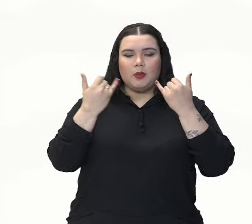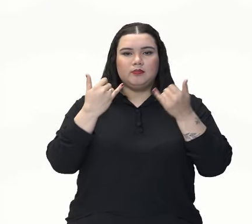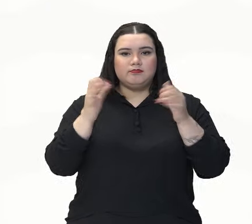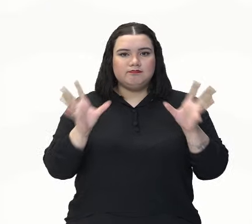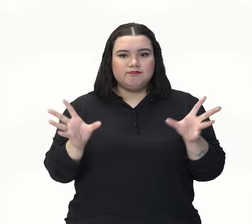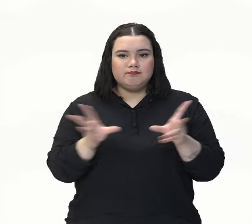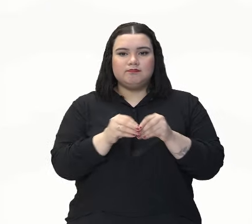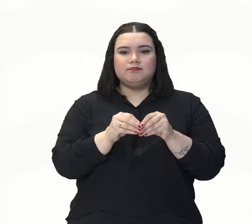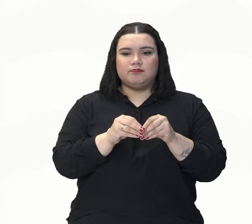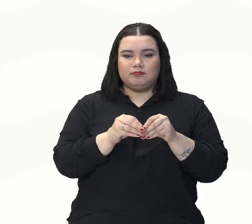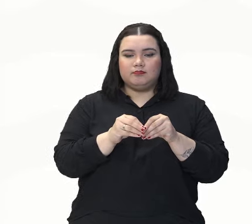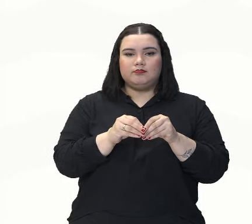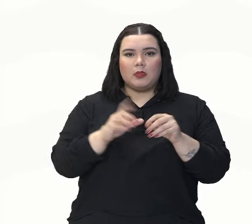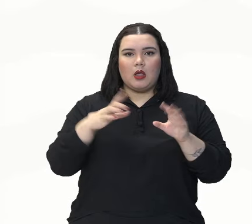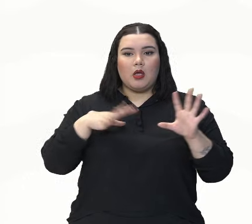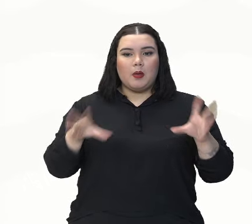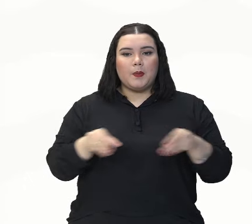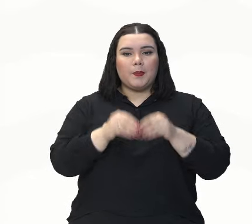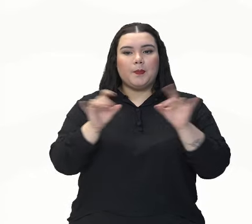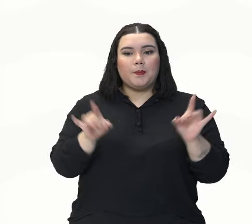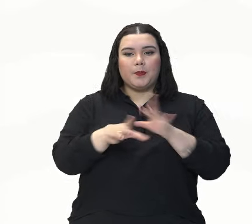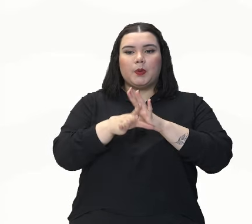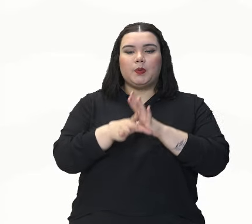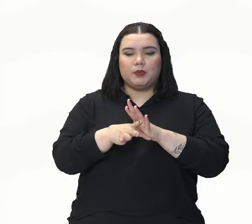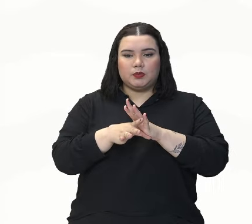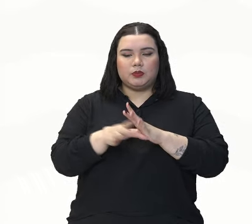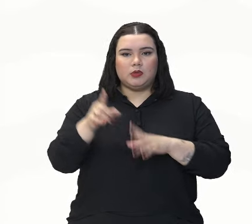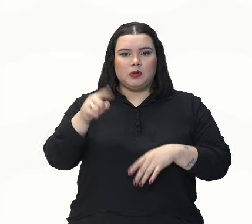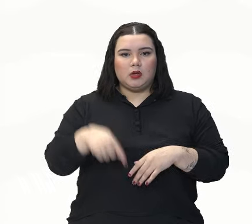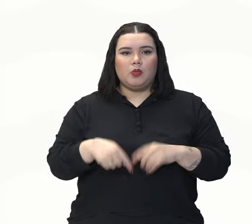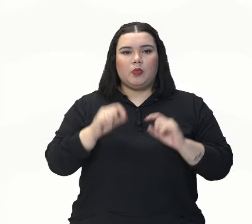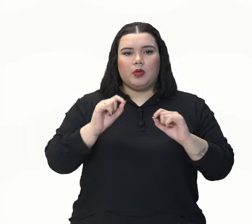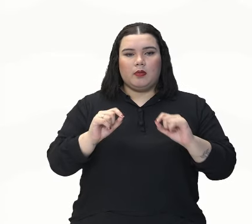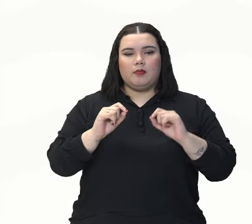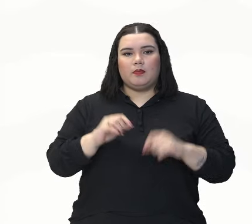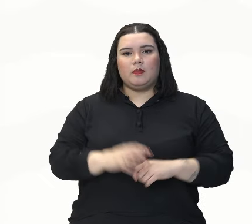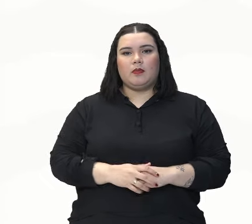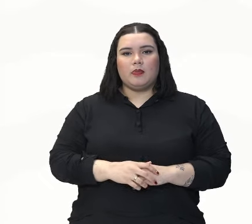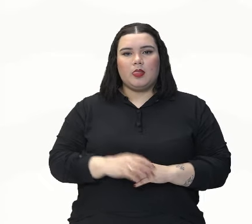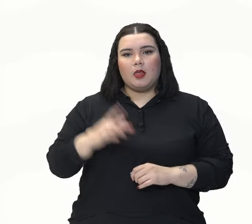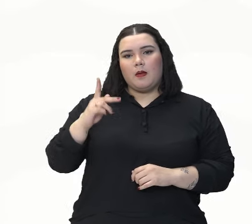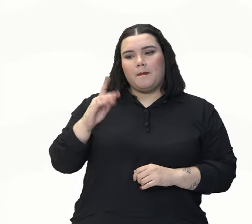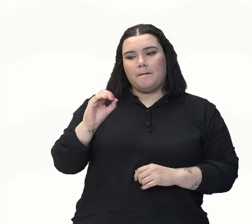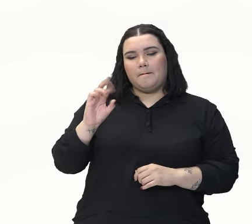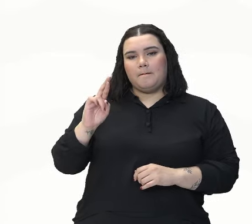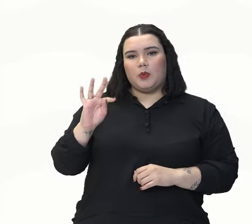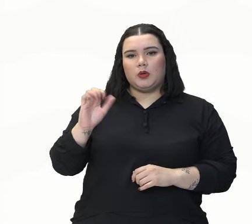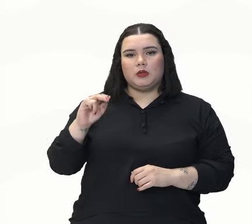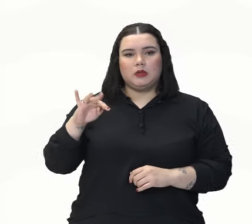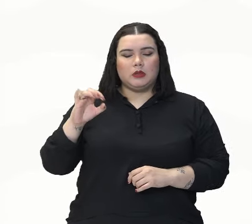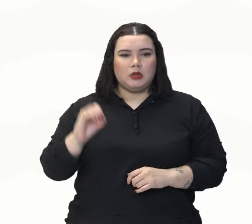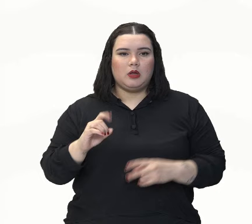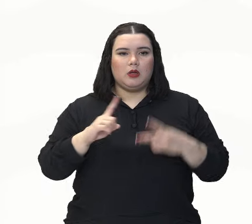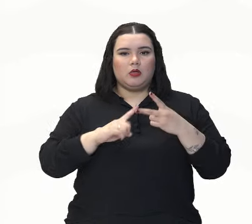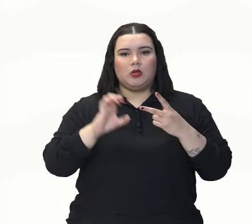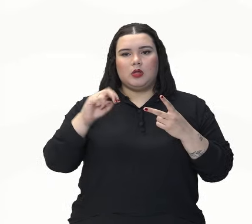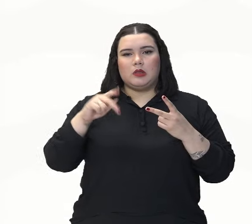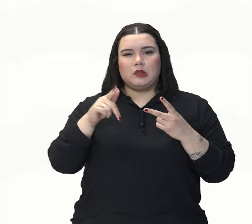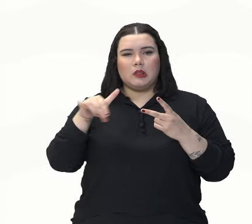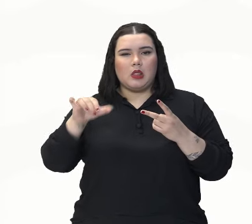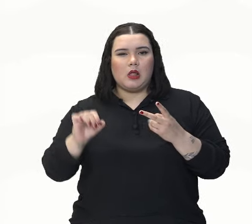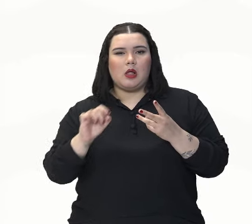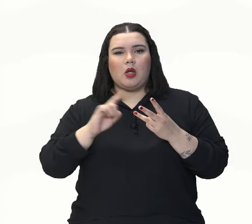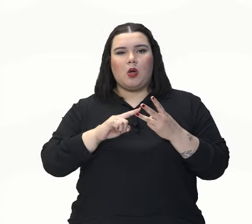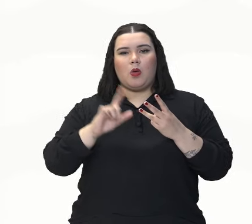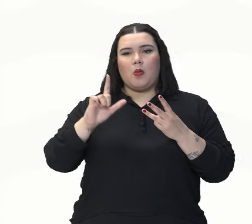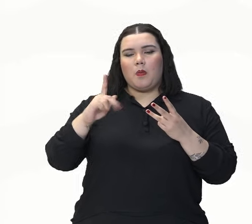que a conjunção conclusiva, que nós temos portanto, então, logo, assim, pois, depois